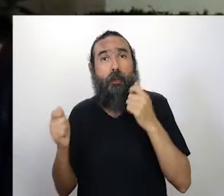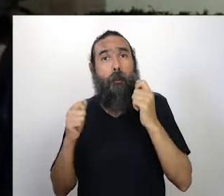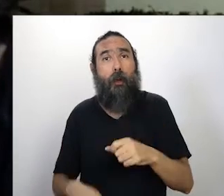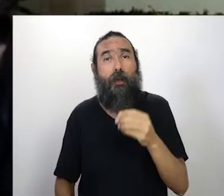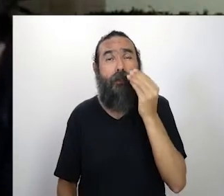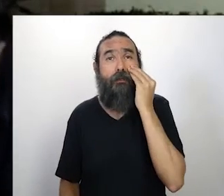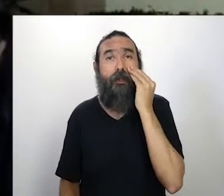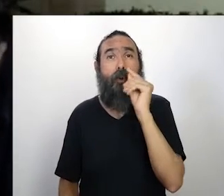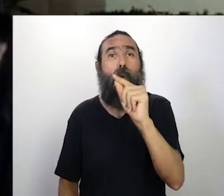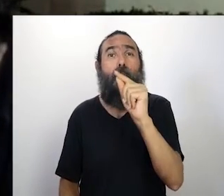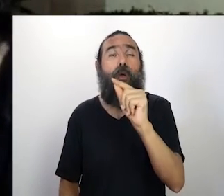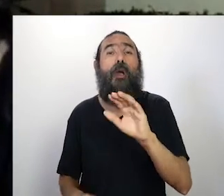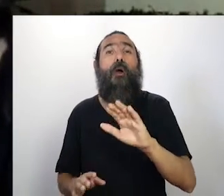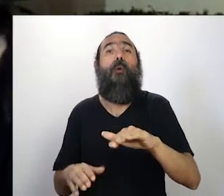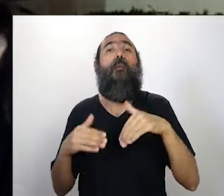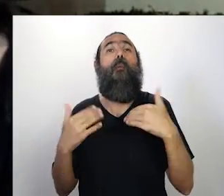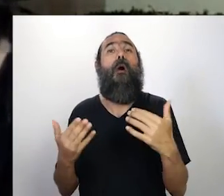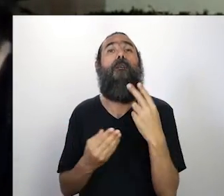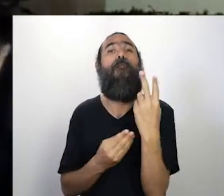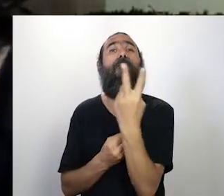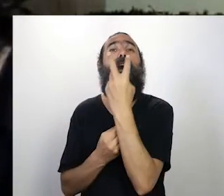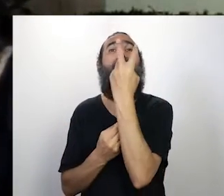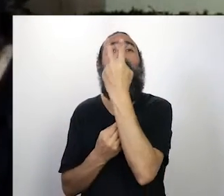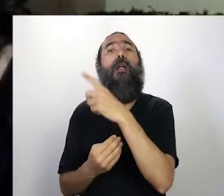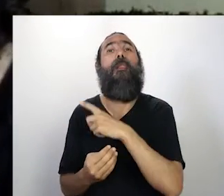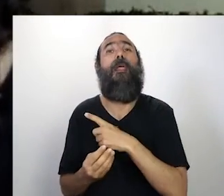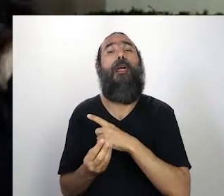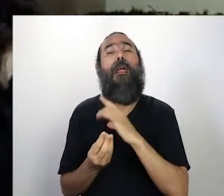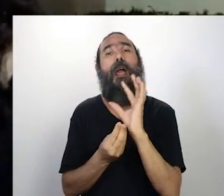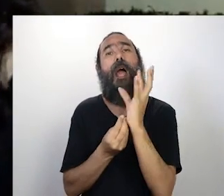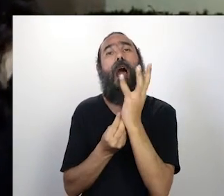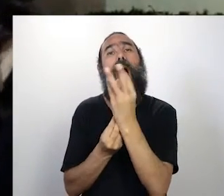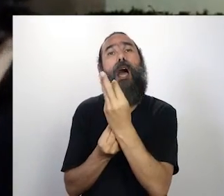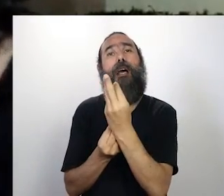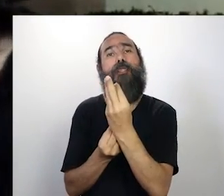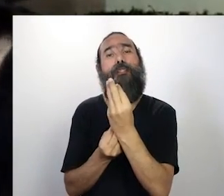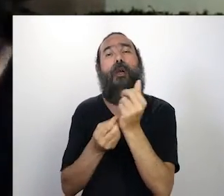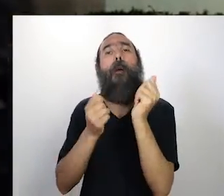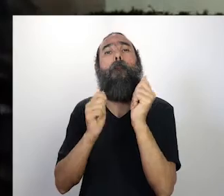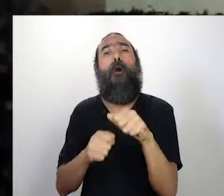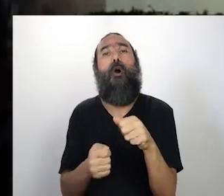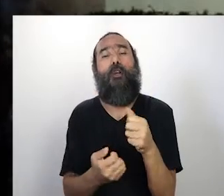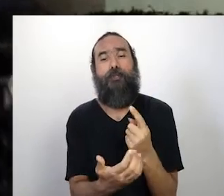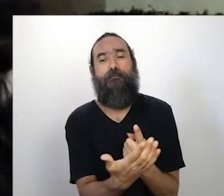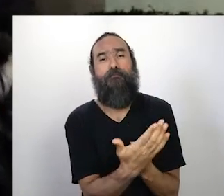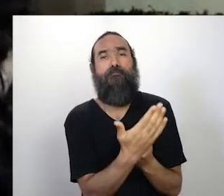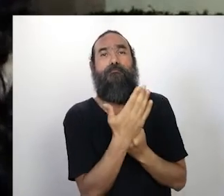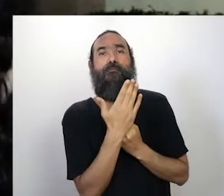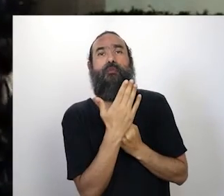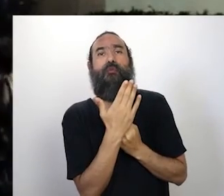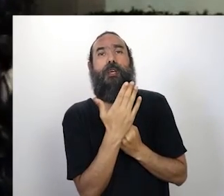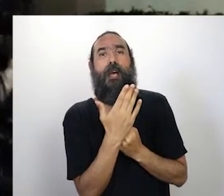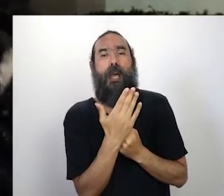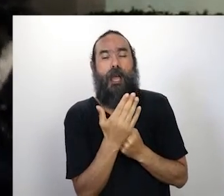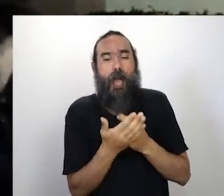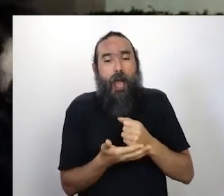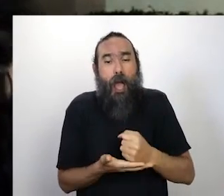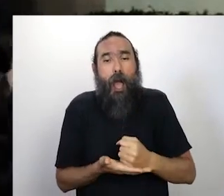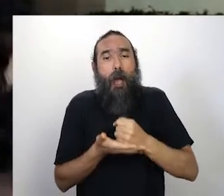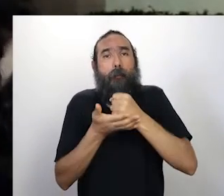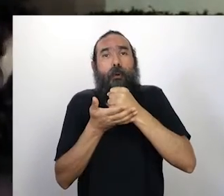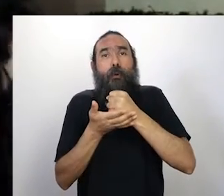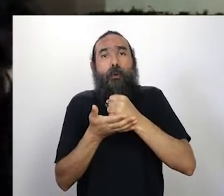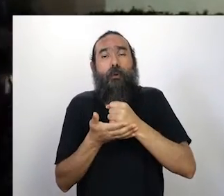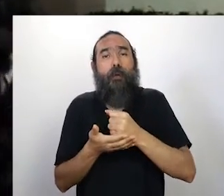da arte, como ela está trazendo alento, como ela está trazendo, está abraçando as pessoas que estão sozinhas em casa, ou que